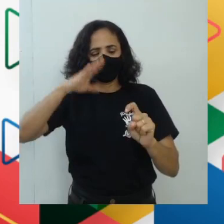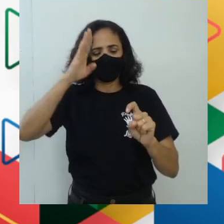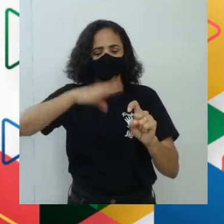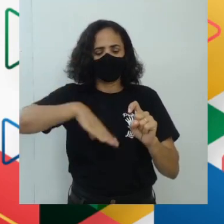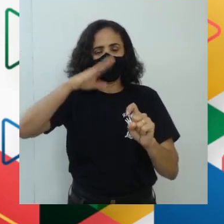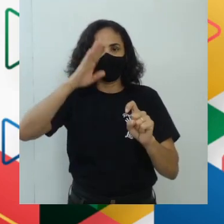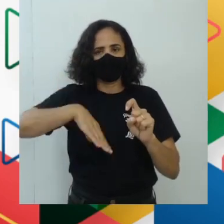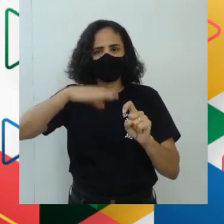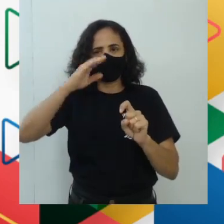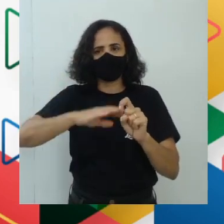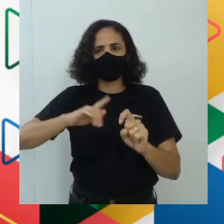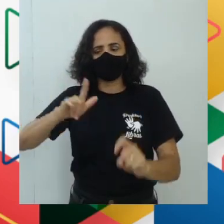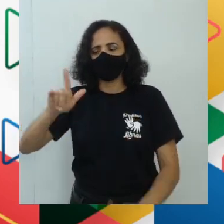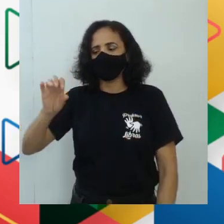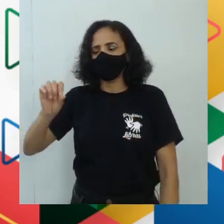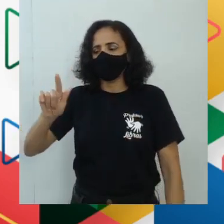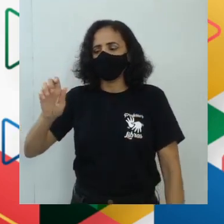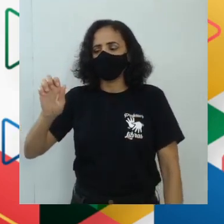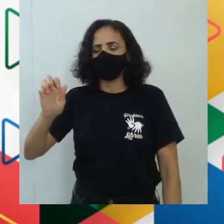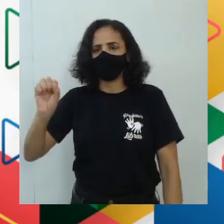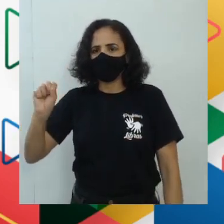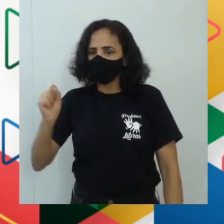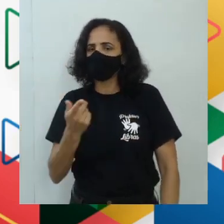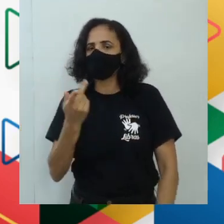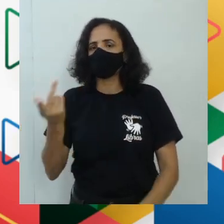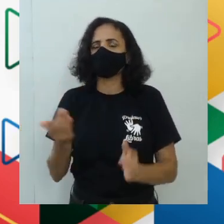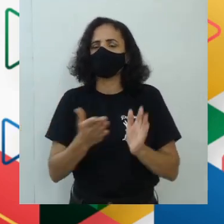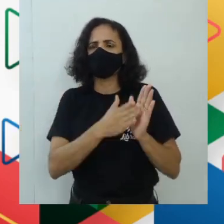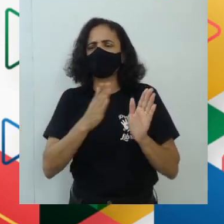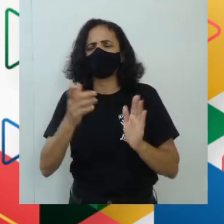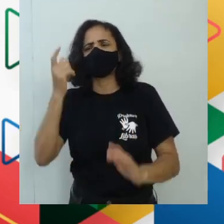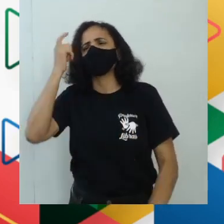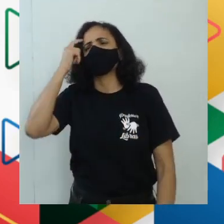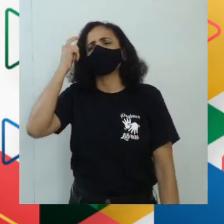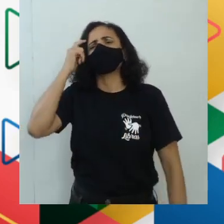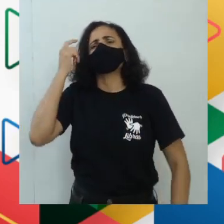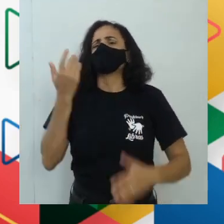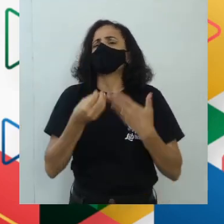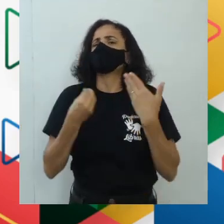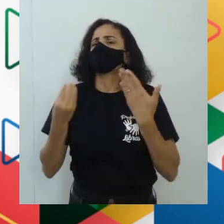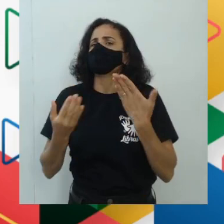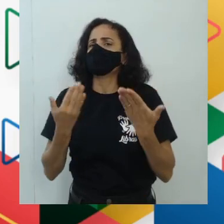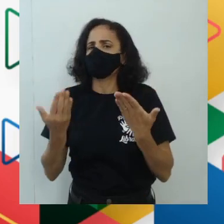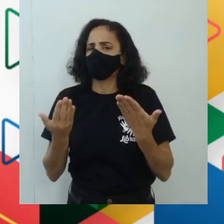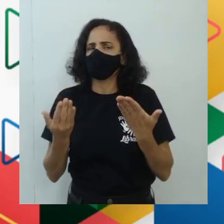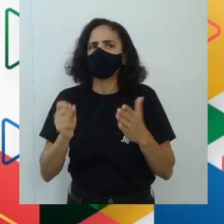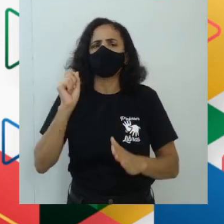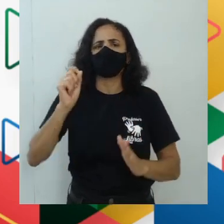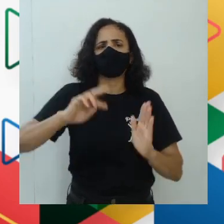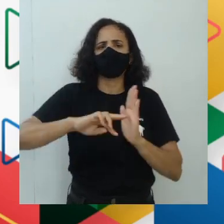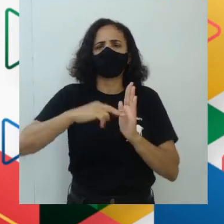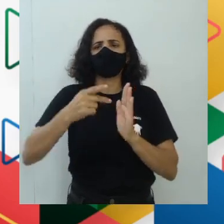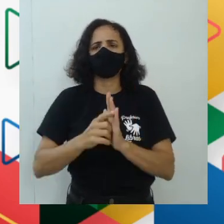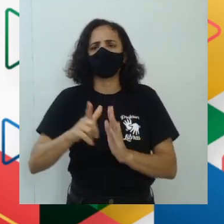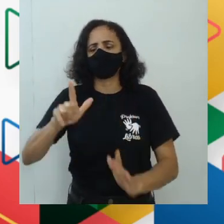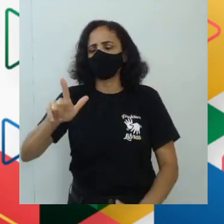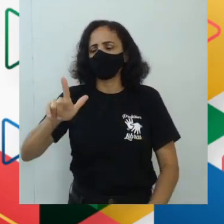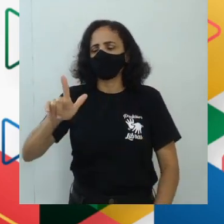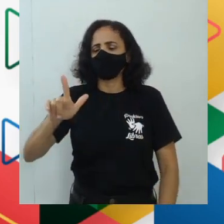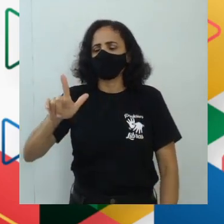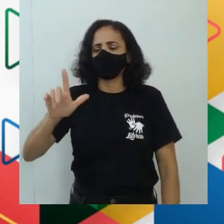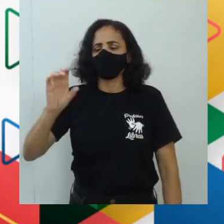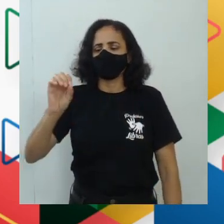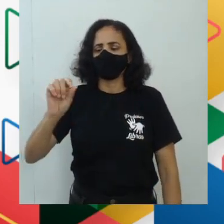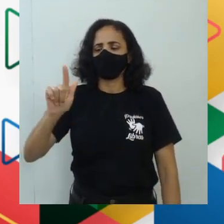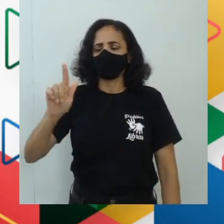do logos. E é interessante que, se você tiver alguma dúvida em relação ao que seria esse logos, que